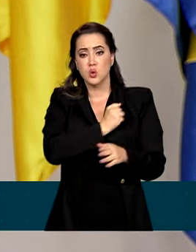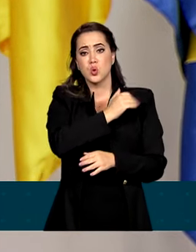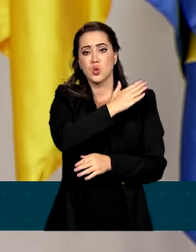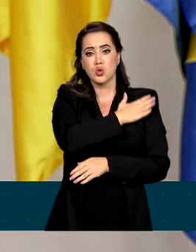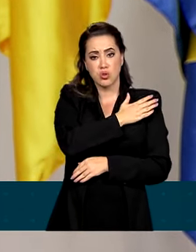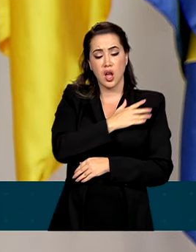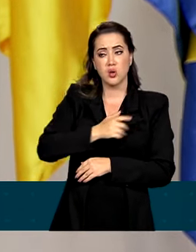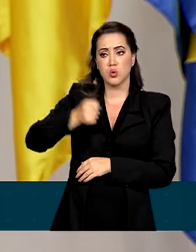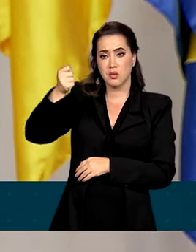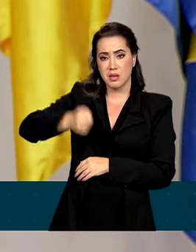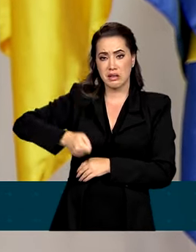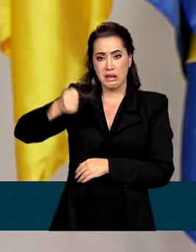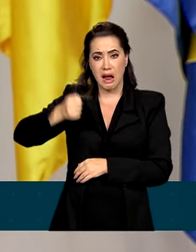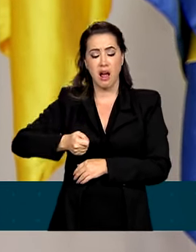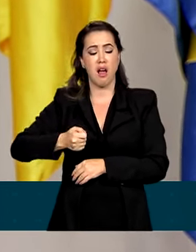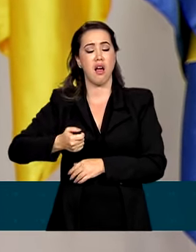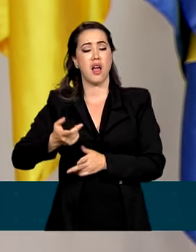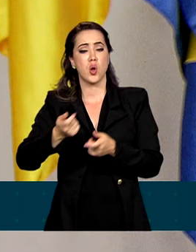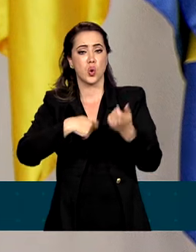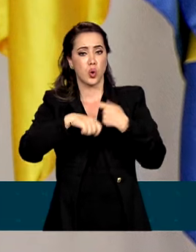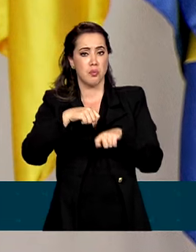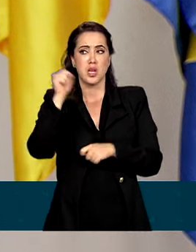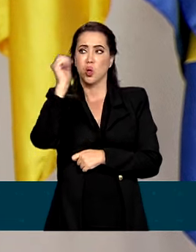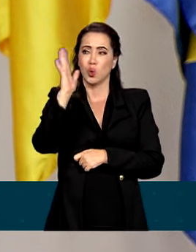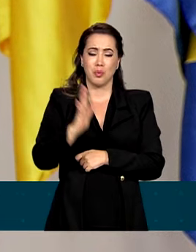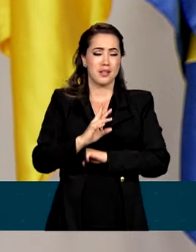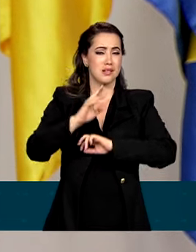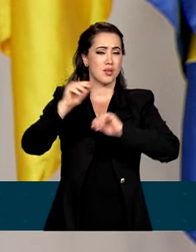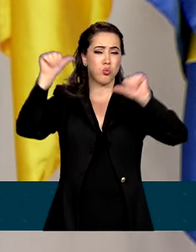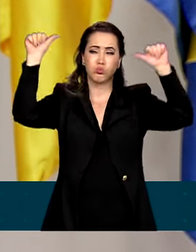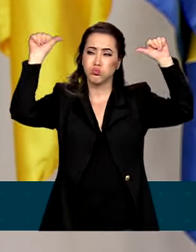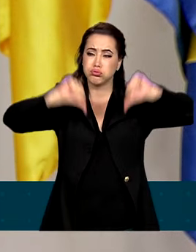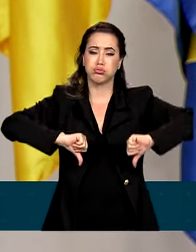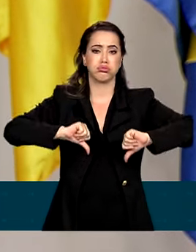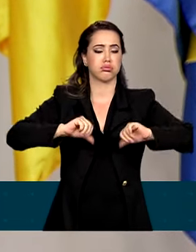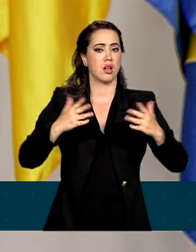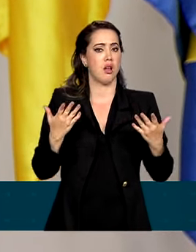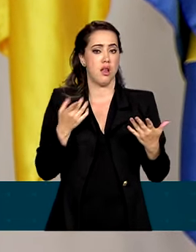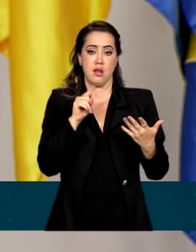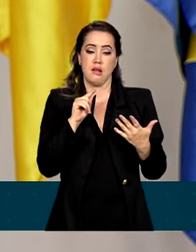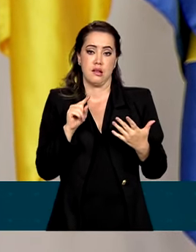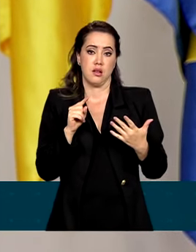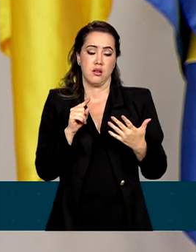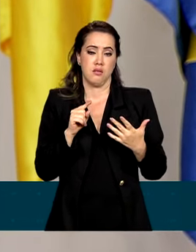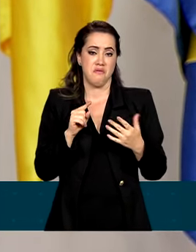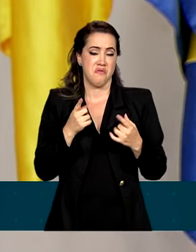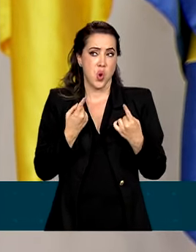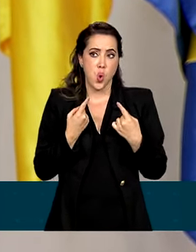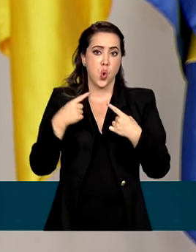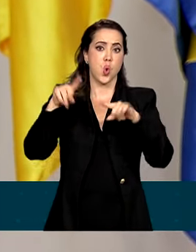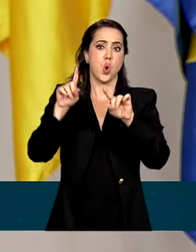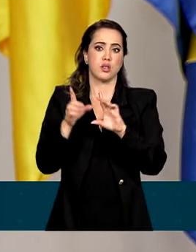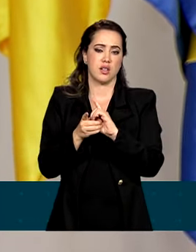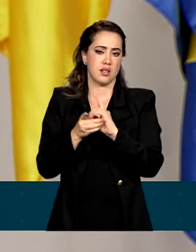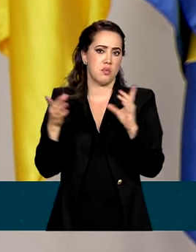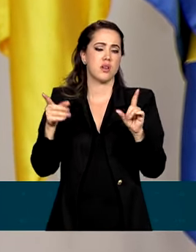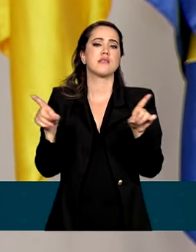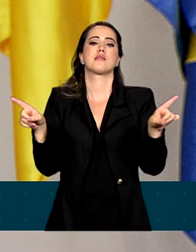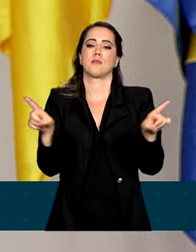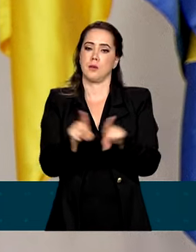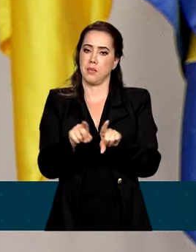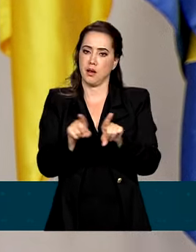degradação da economia brasileira. Foi um golpe contra a democracia também,